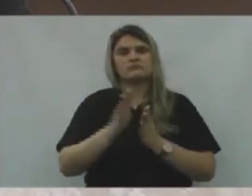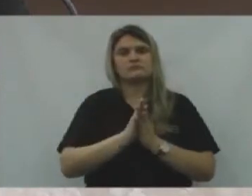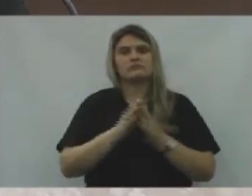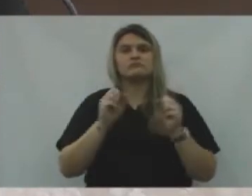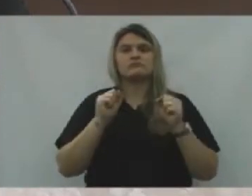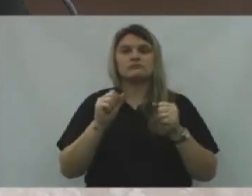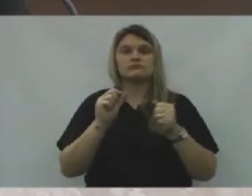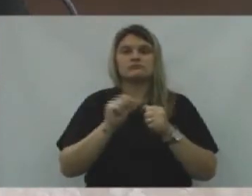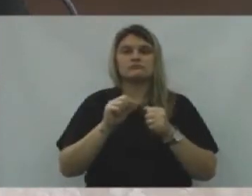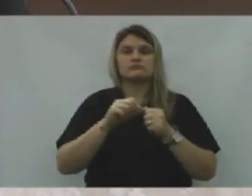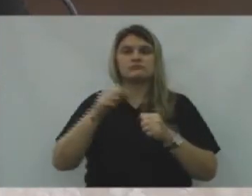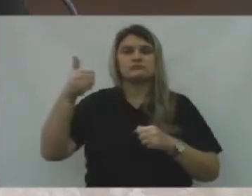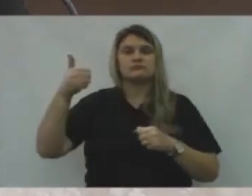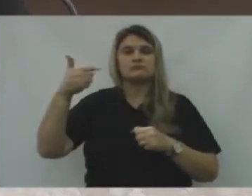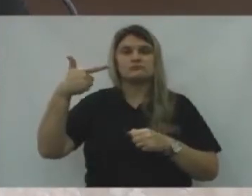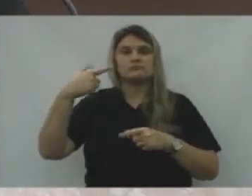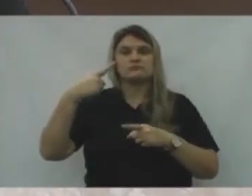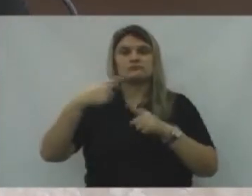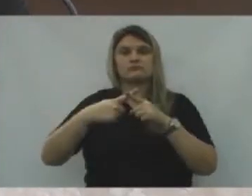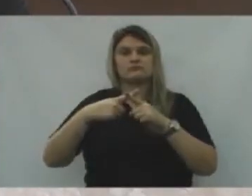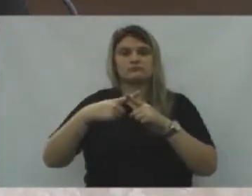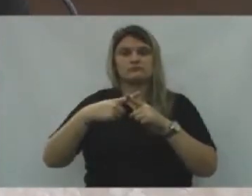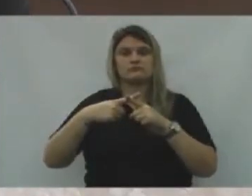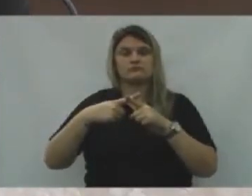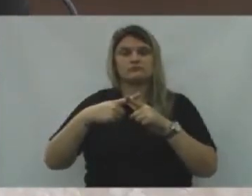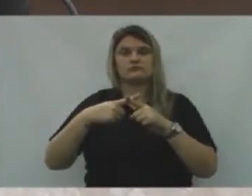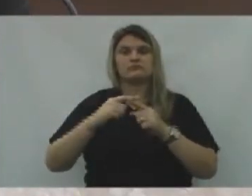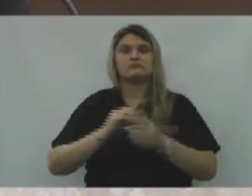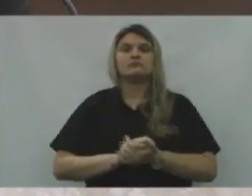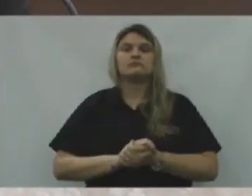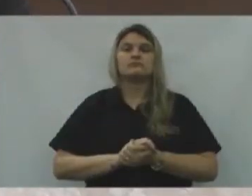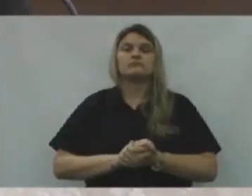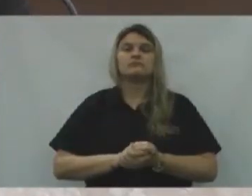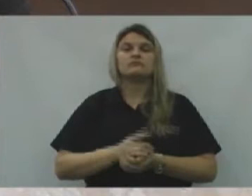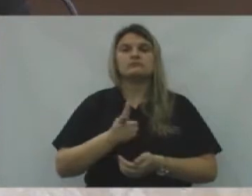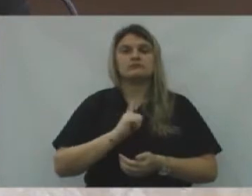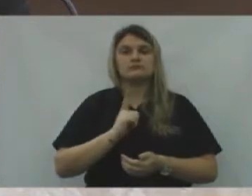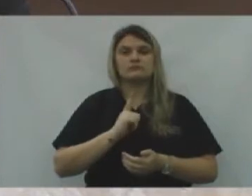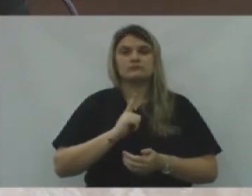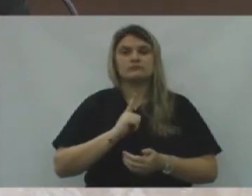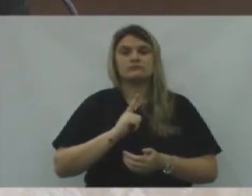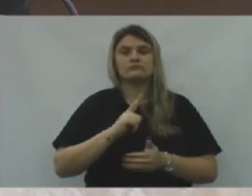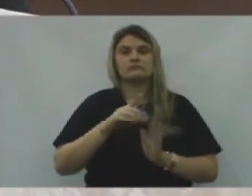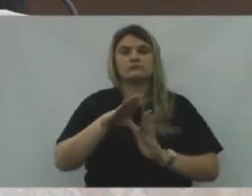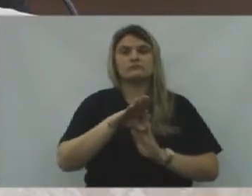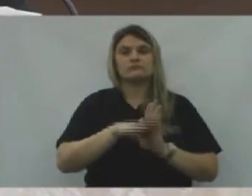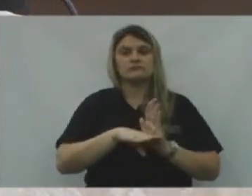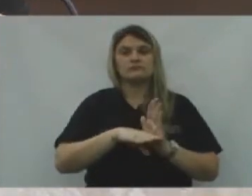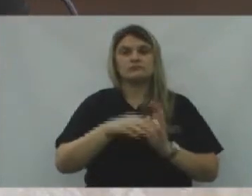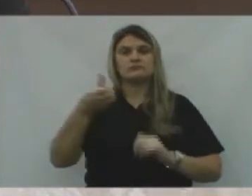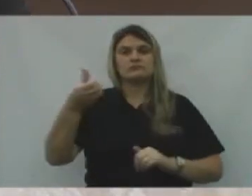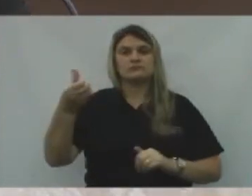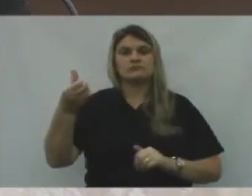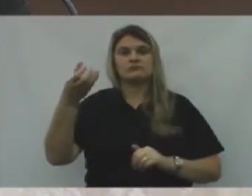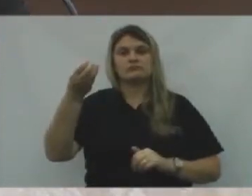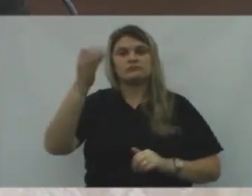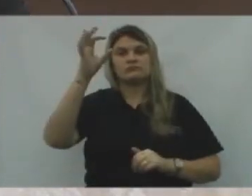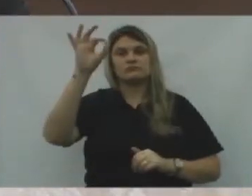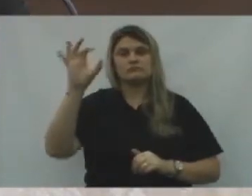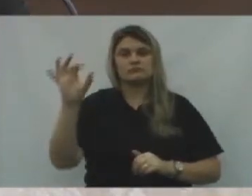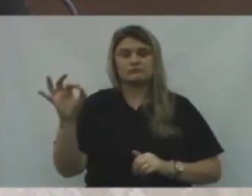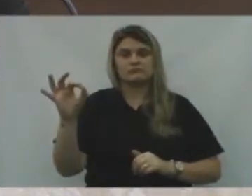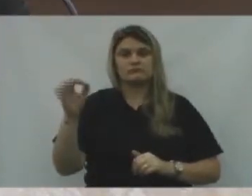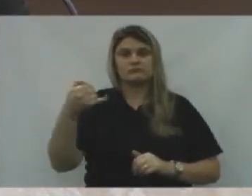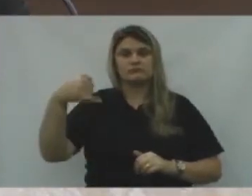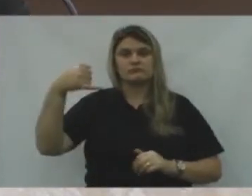poderá fazê-lo Em 12 parcelas. E terá o desconto De 60% Em relação a juros